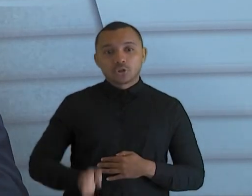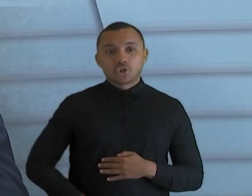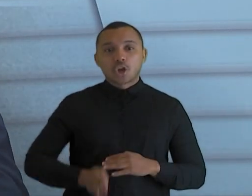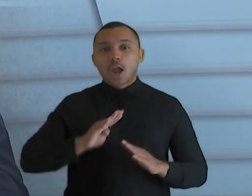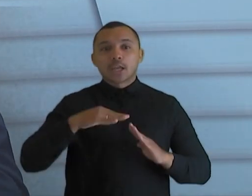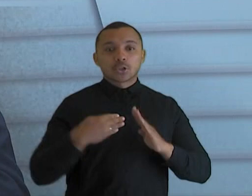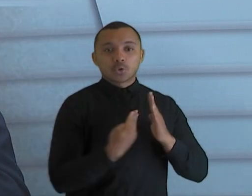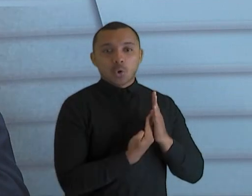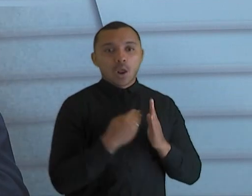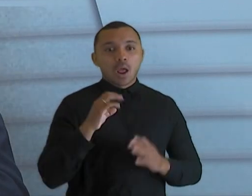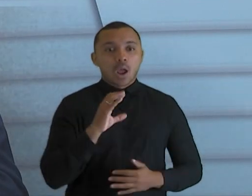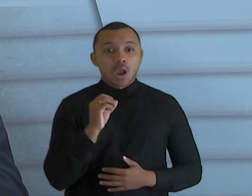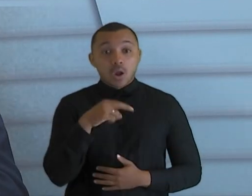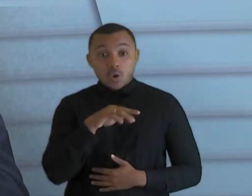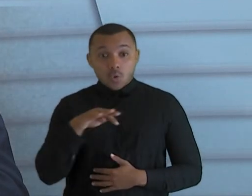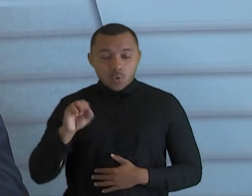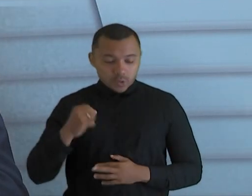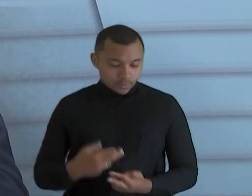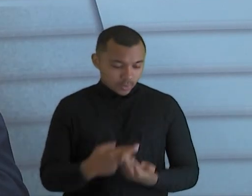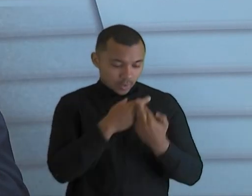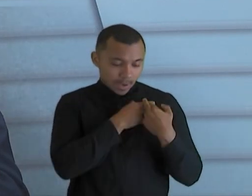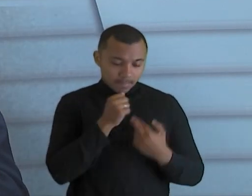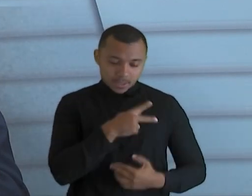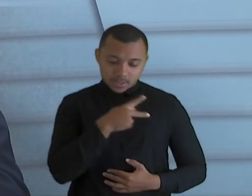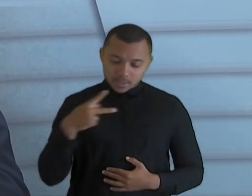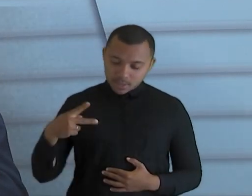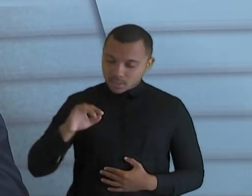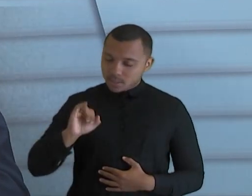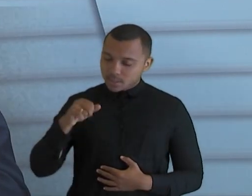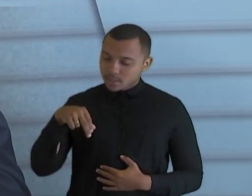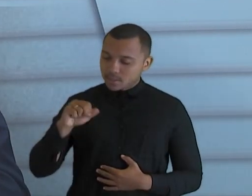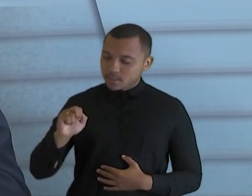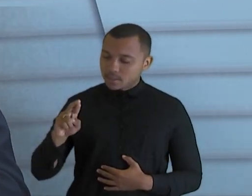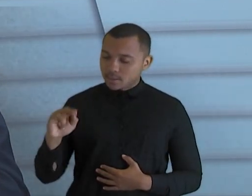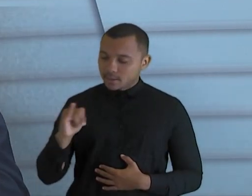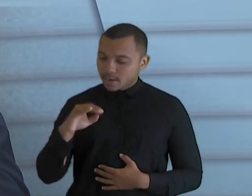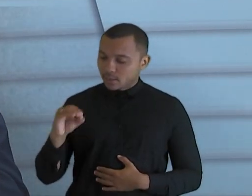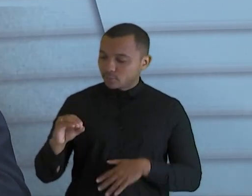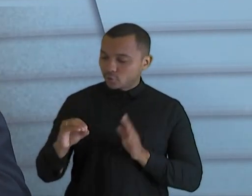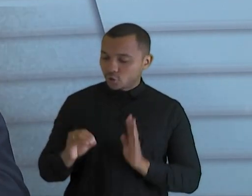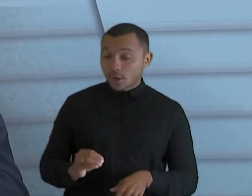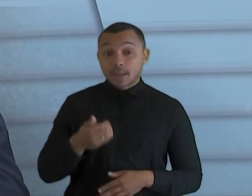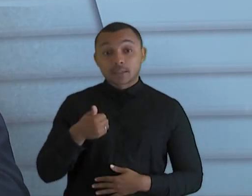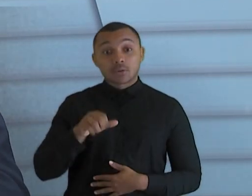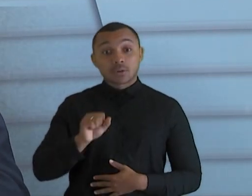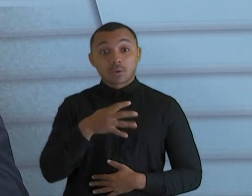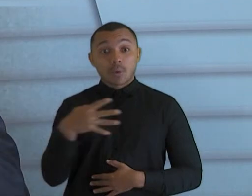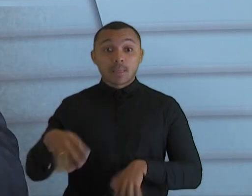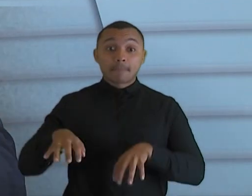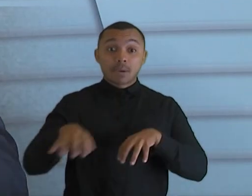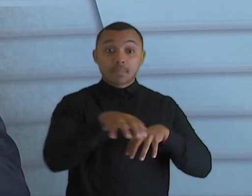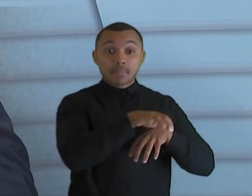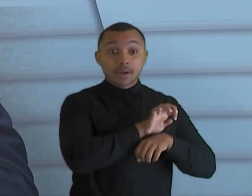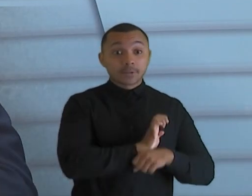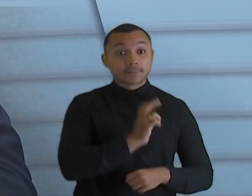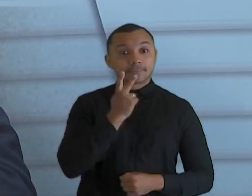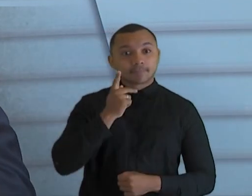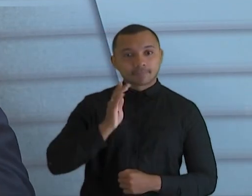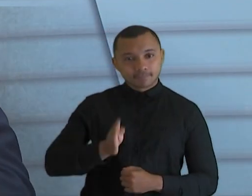atuante, presidida pelo conselheiro Ernesto, e que quer estar nos 184 municípios do Ceará. É um projeto,